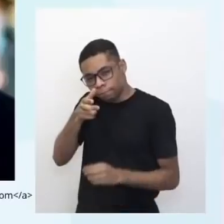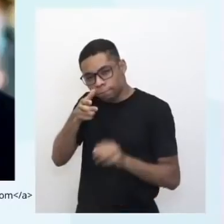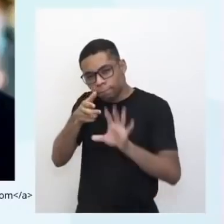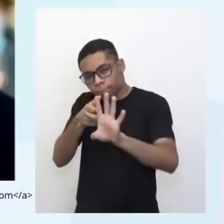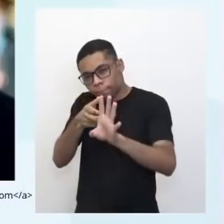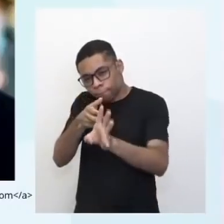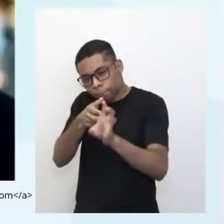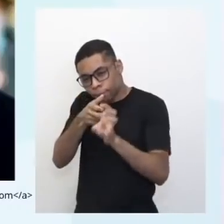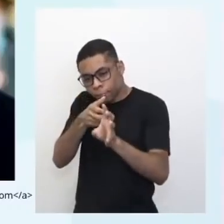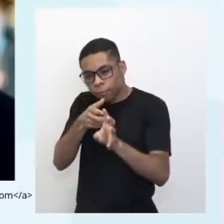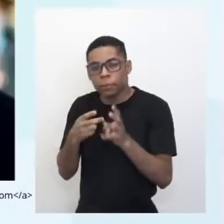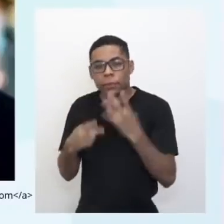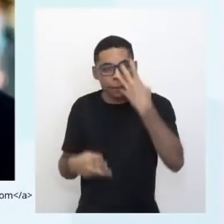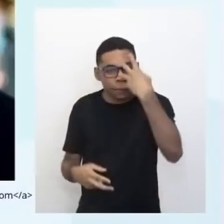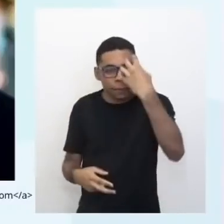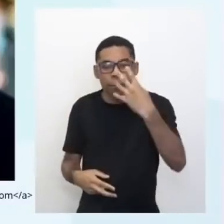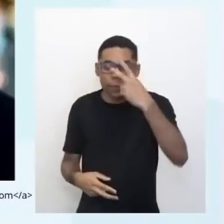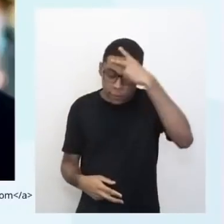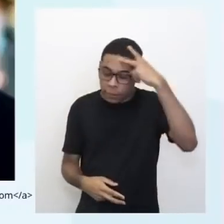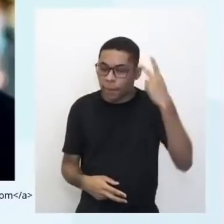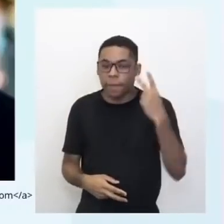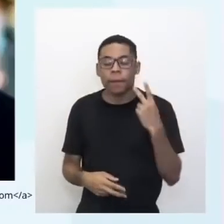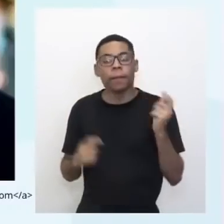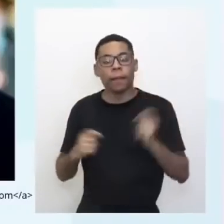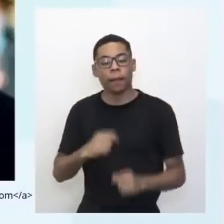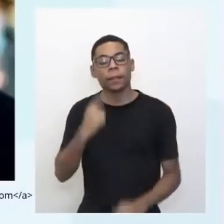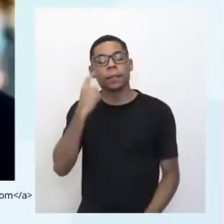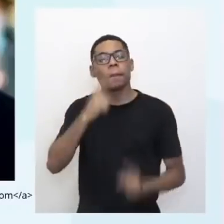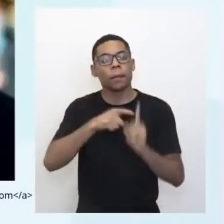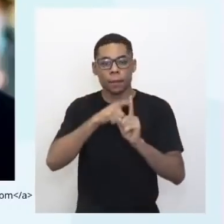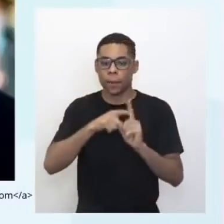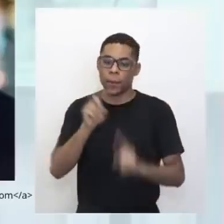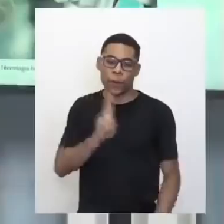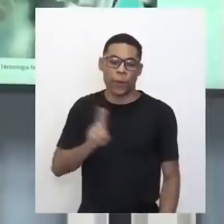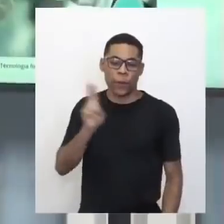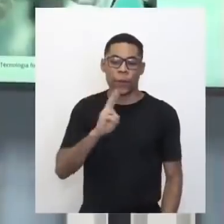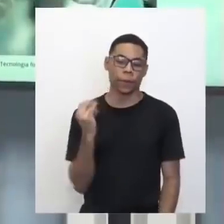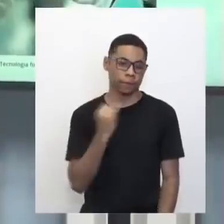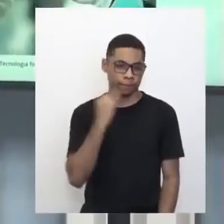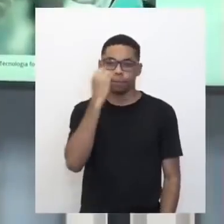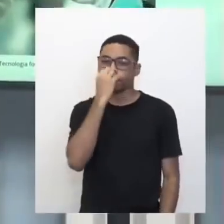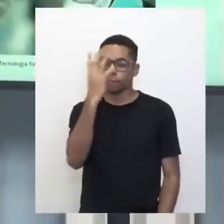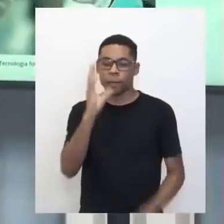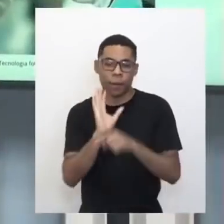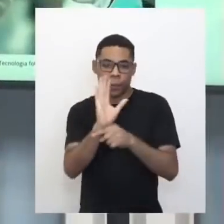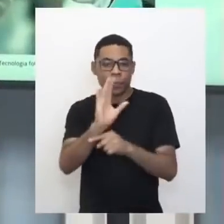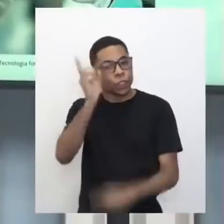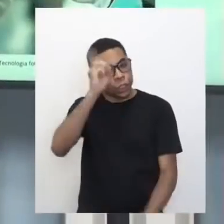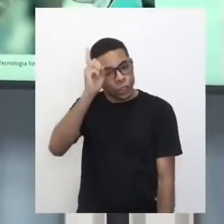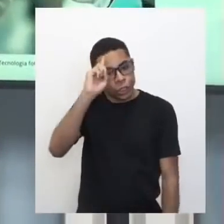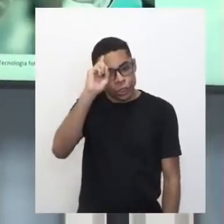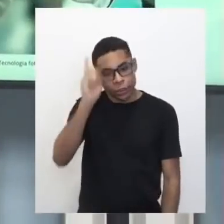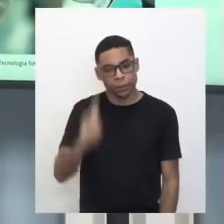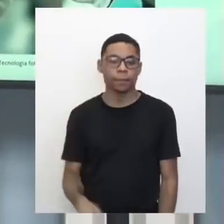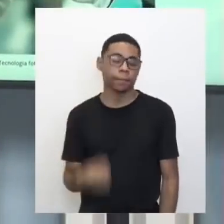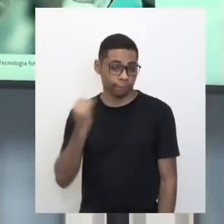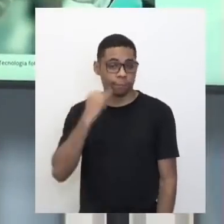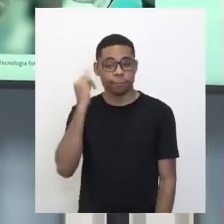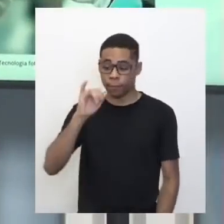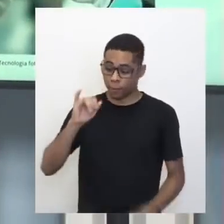as pessoas, né? E isso tem uma utilidade fantástica para o dia a dia. Aplicação aí da radiação